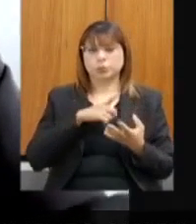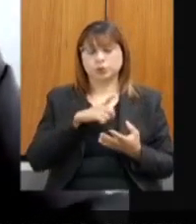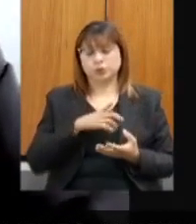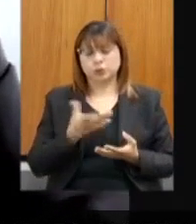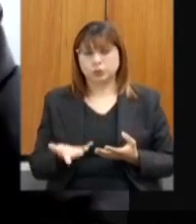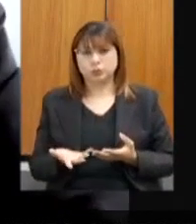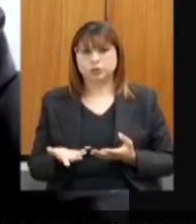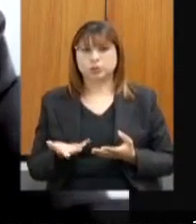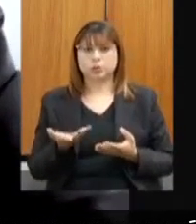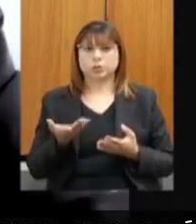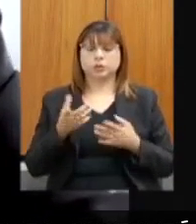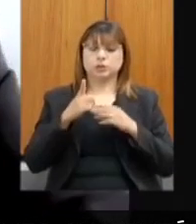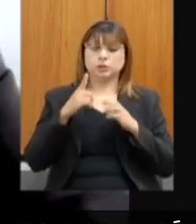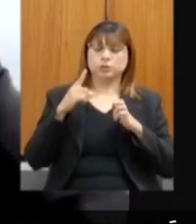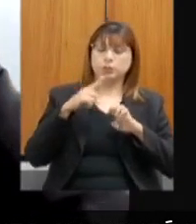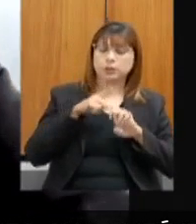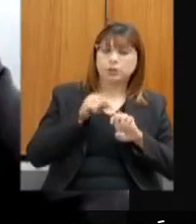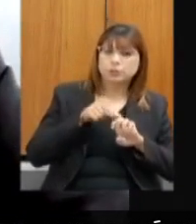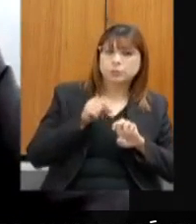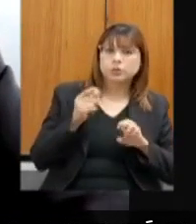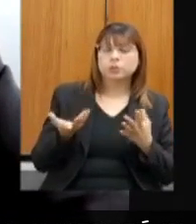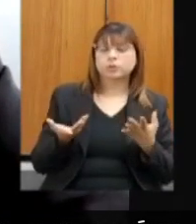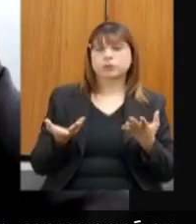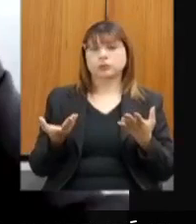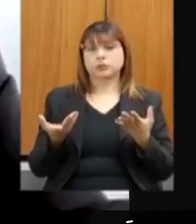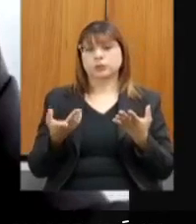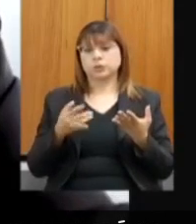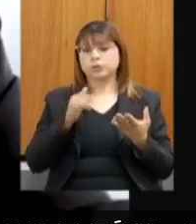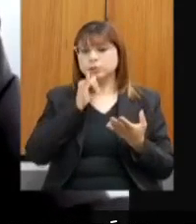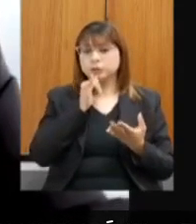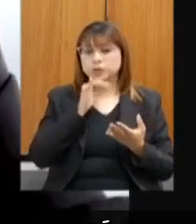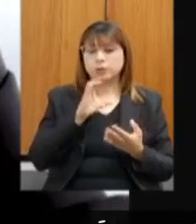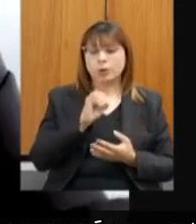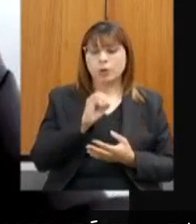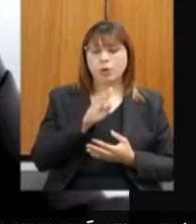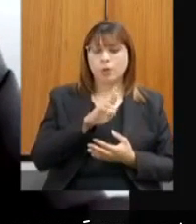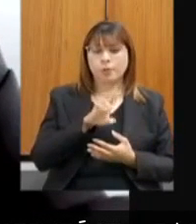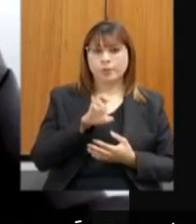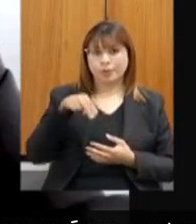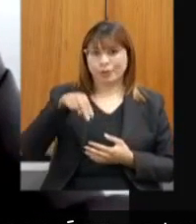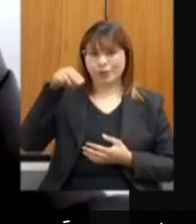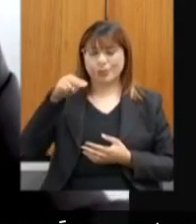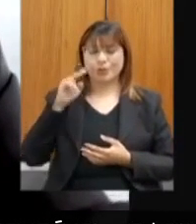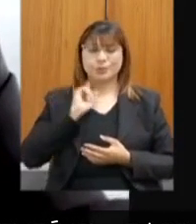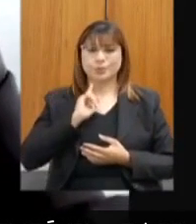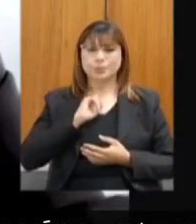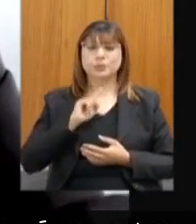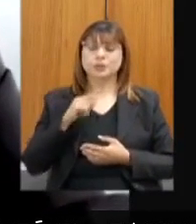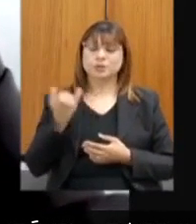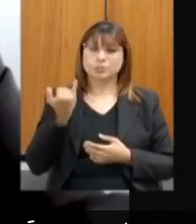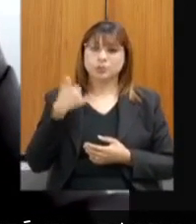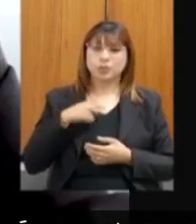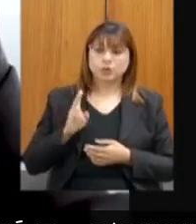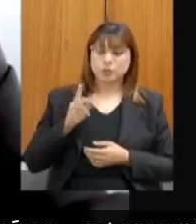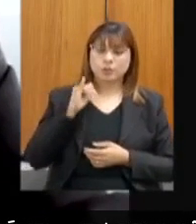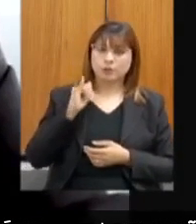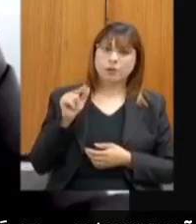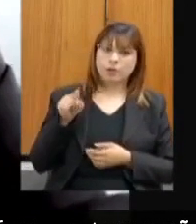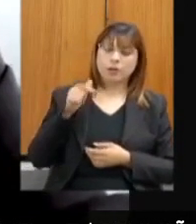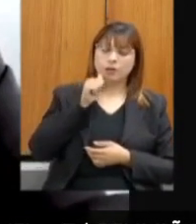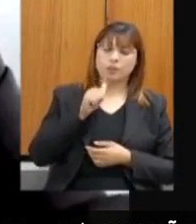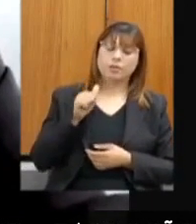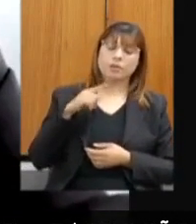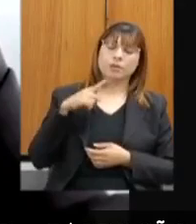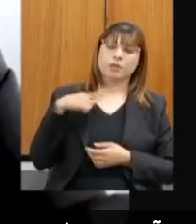minério pobre, feito no Adminas, ele é muito importante, eu tenho falado com a Leninha sempre também, com a nossa